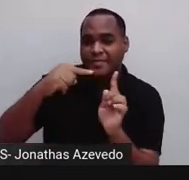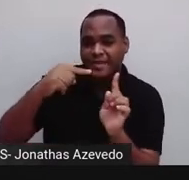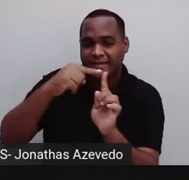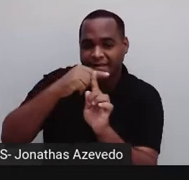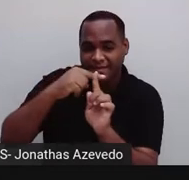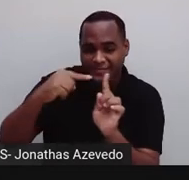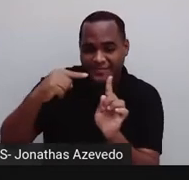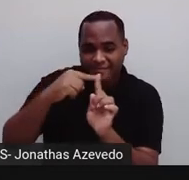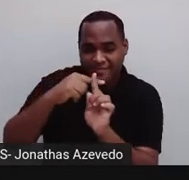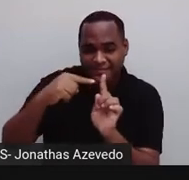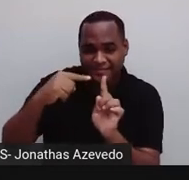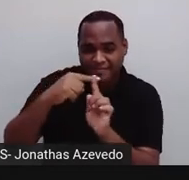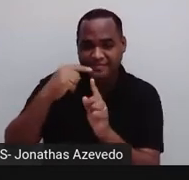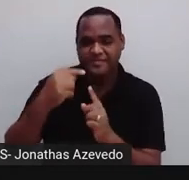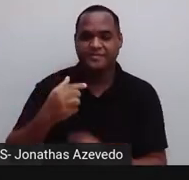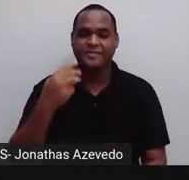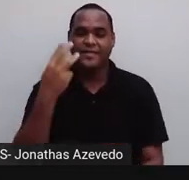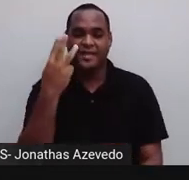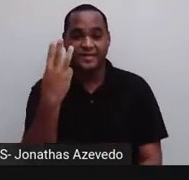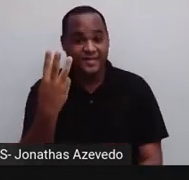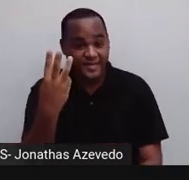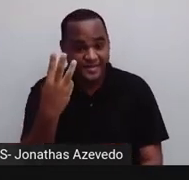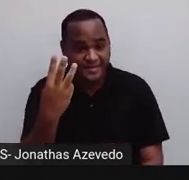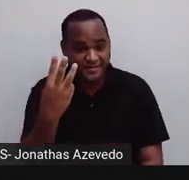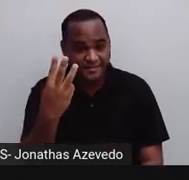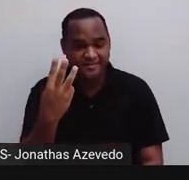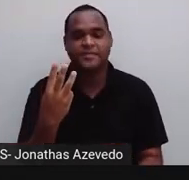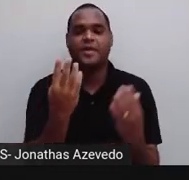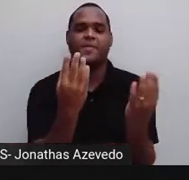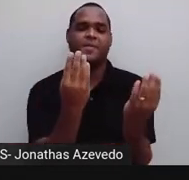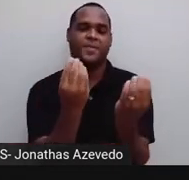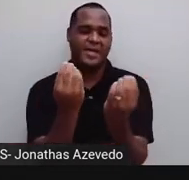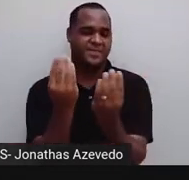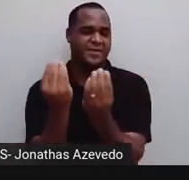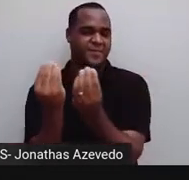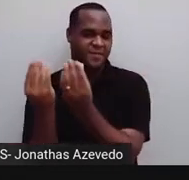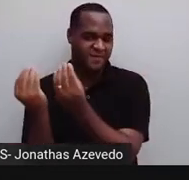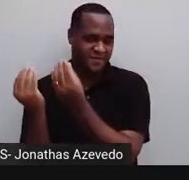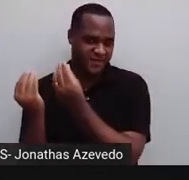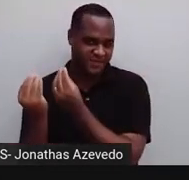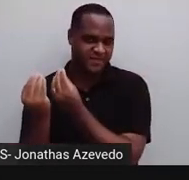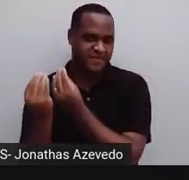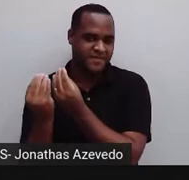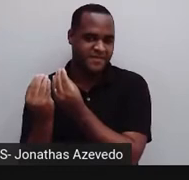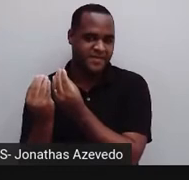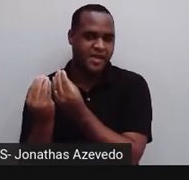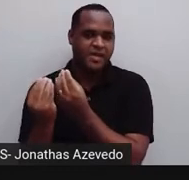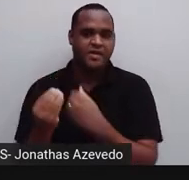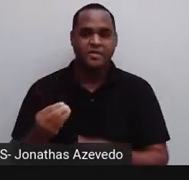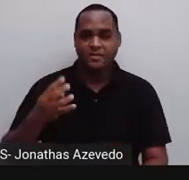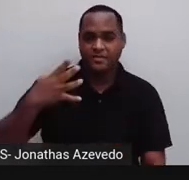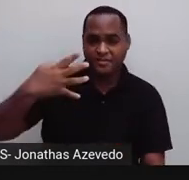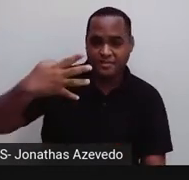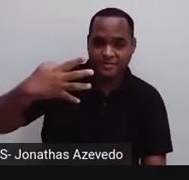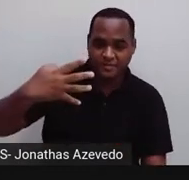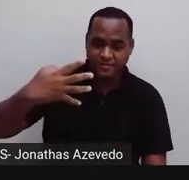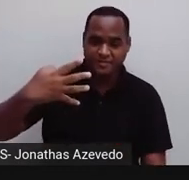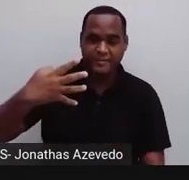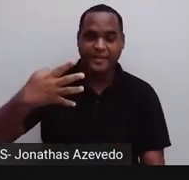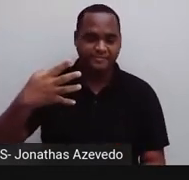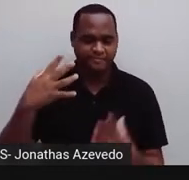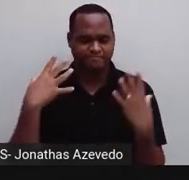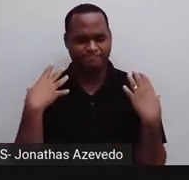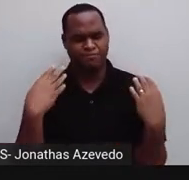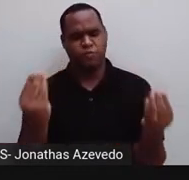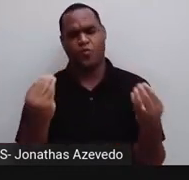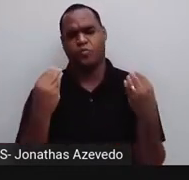laranja sempre representava metade, o número 3 em amarelo sempre representava a maioria e o número 4